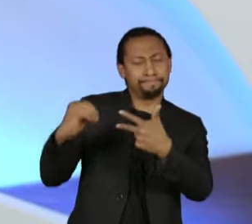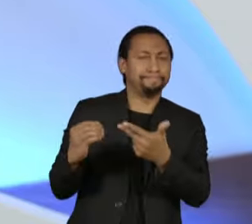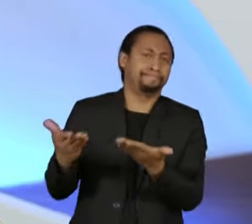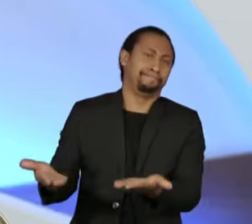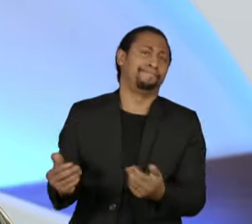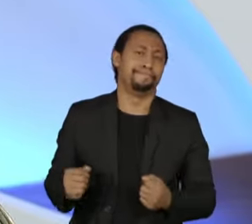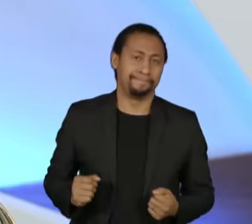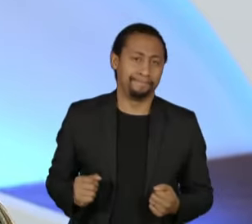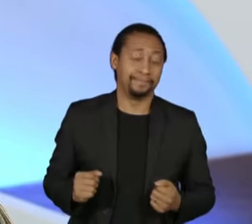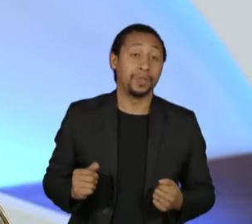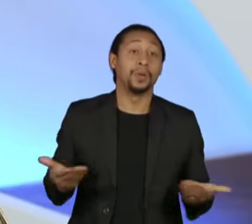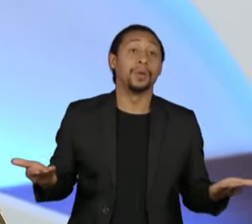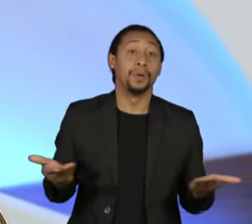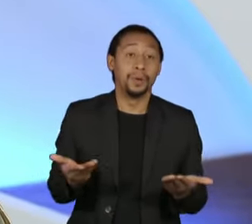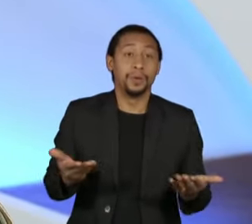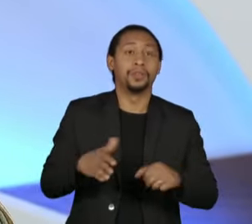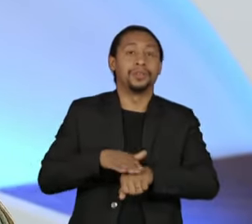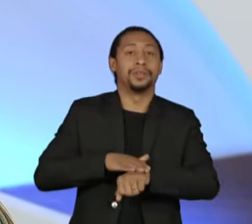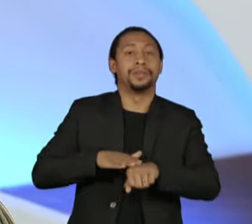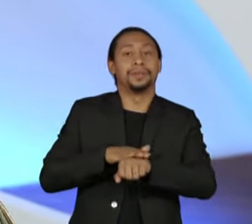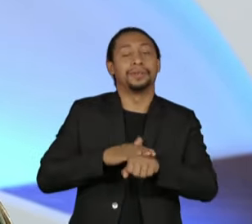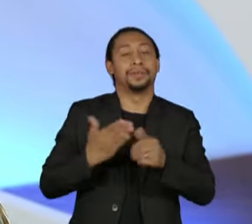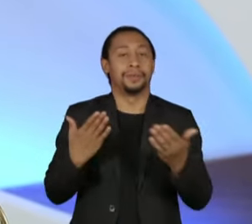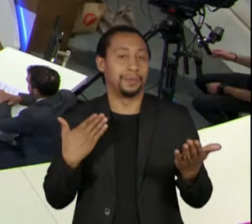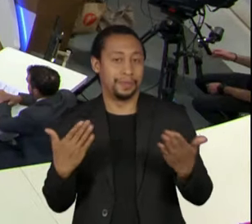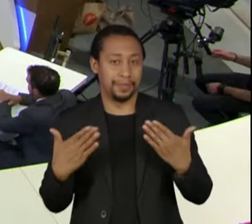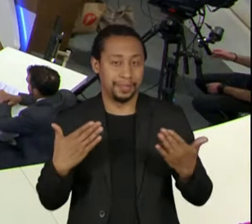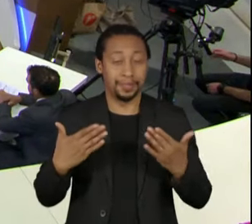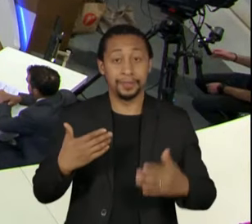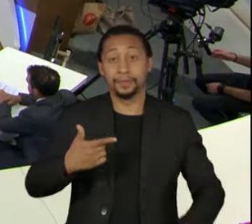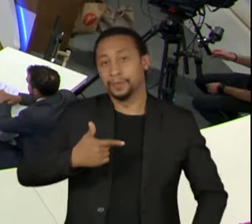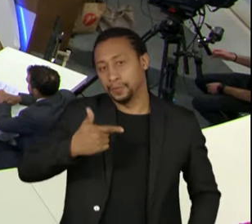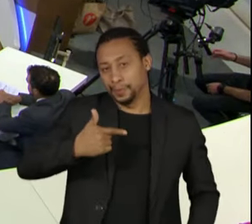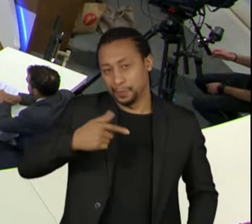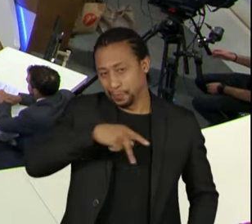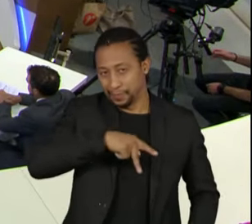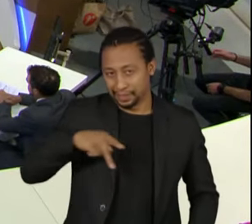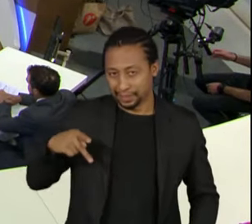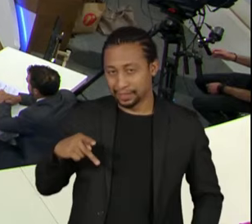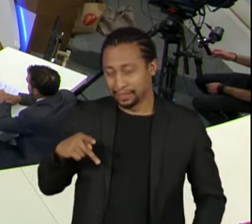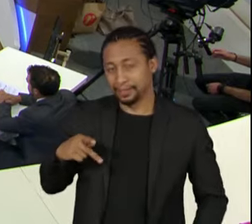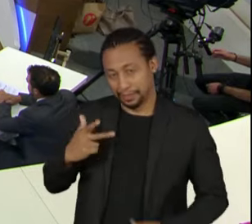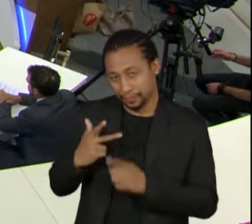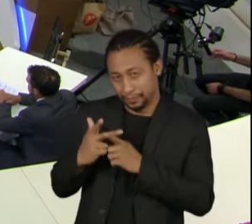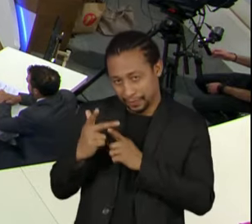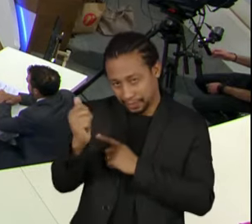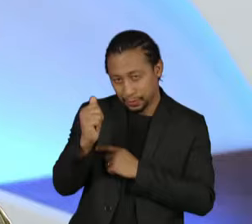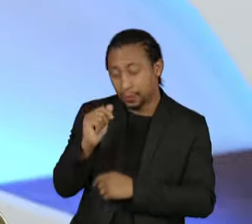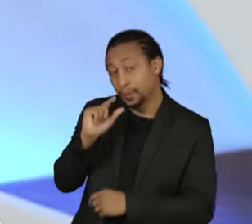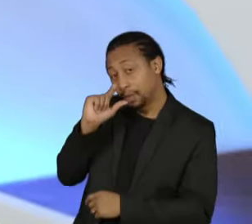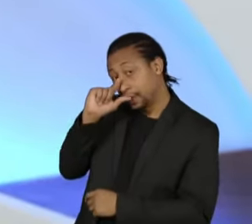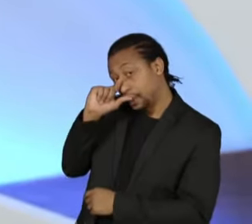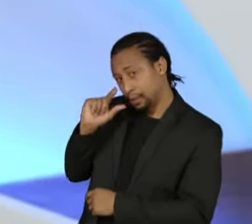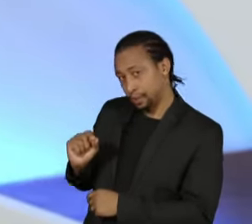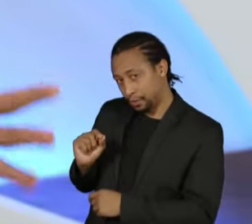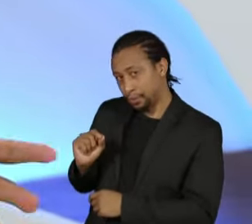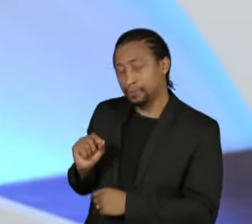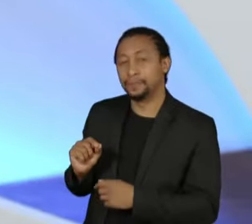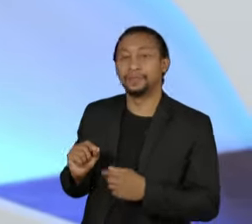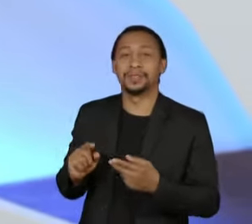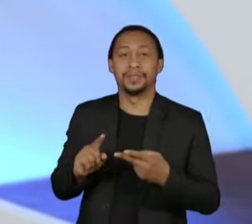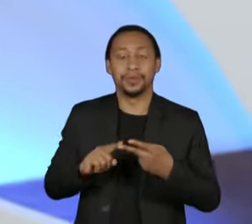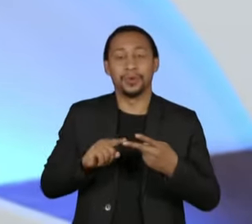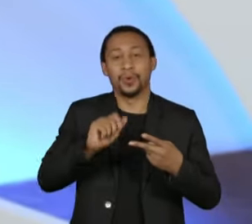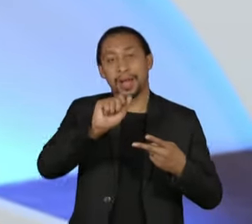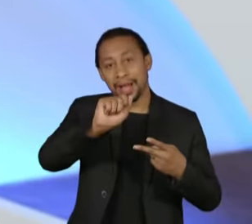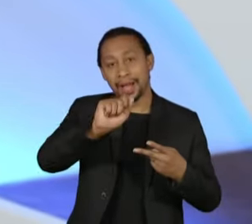Hoje eu conversei com o vice-presidente eleito Geraldo Alckmin, com o ex-ministro Aloysio Mercadante, já tinha